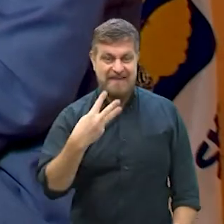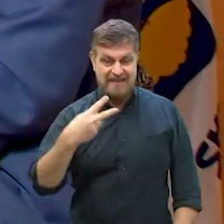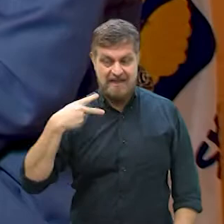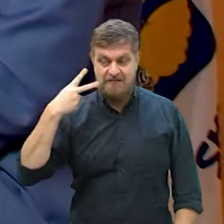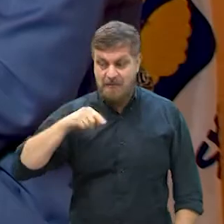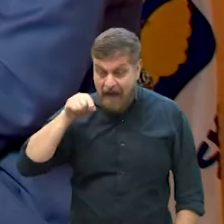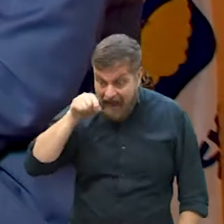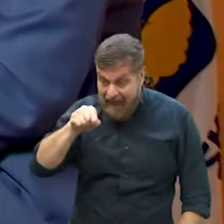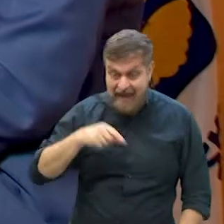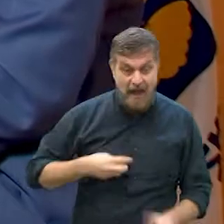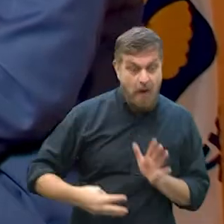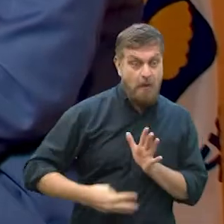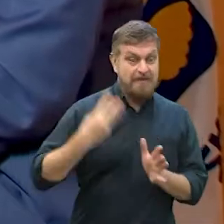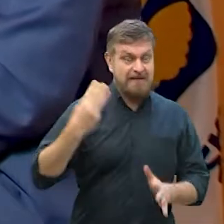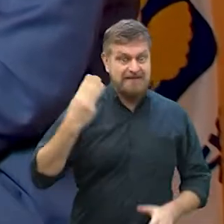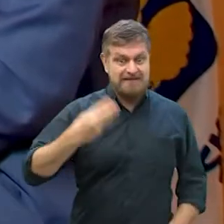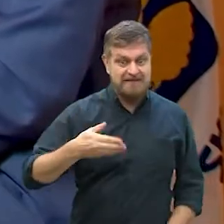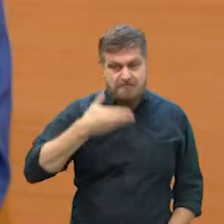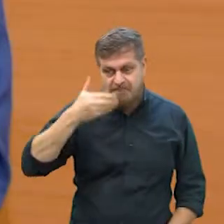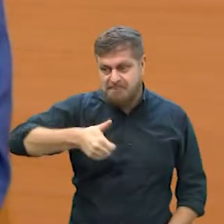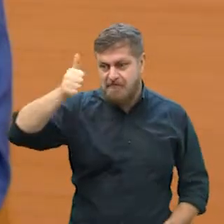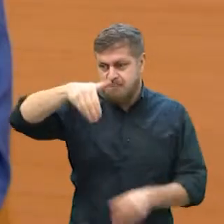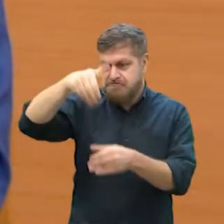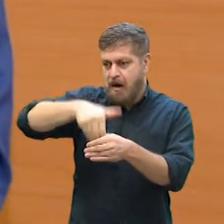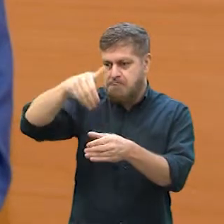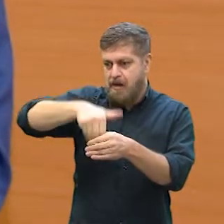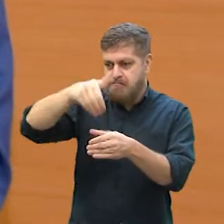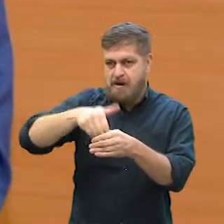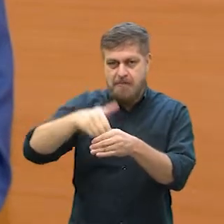Marcelo Silva foi o terceiro mais votado. É,